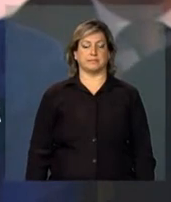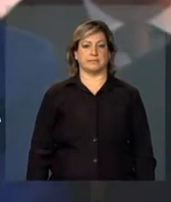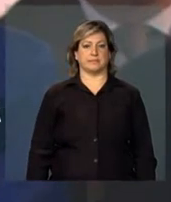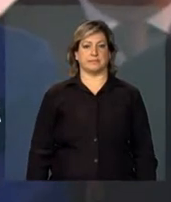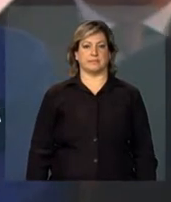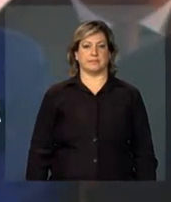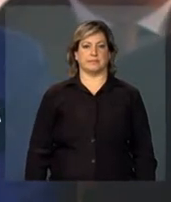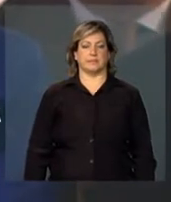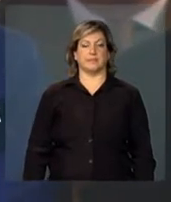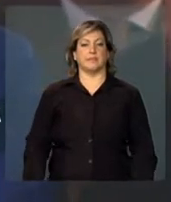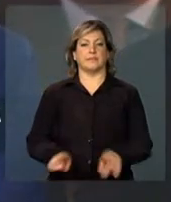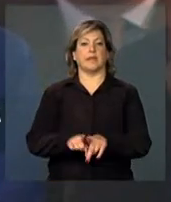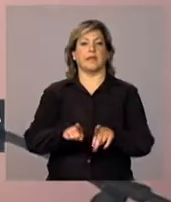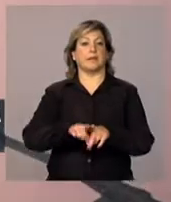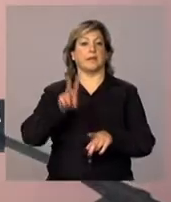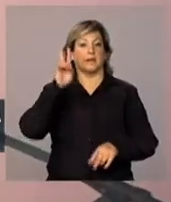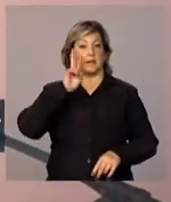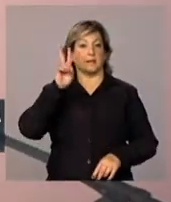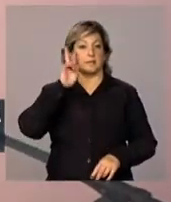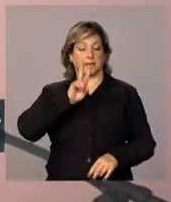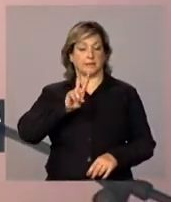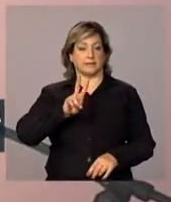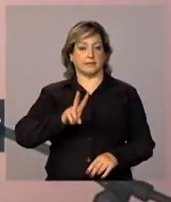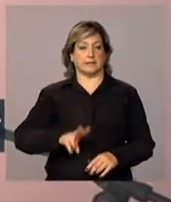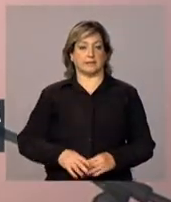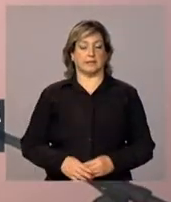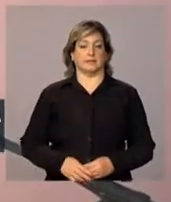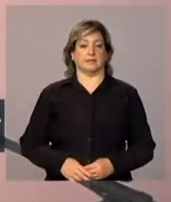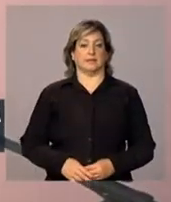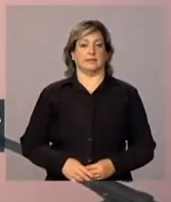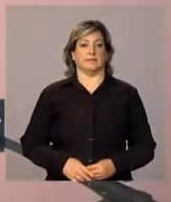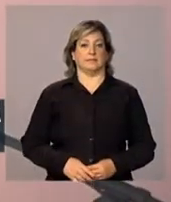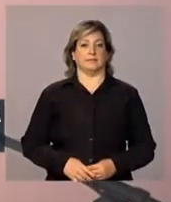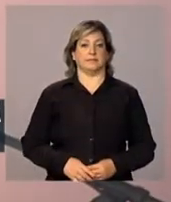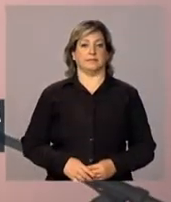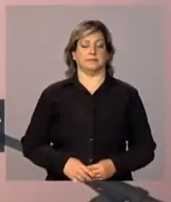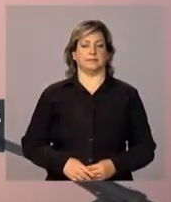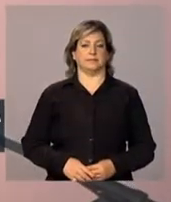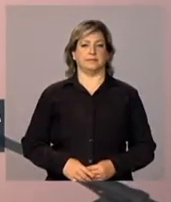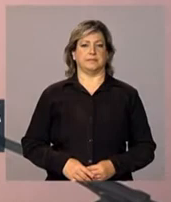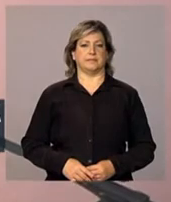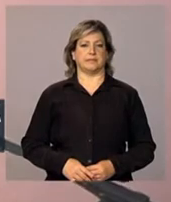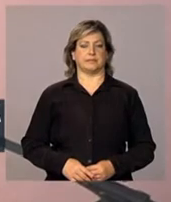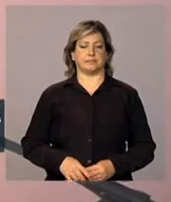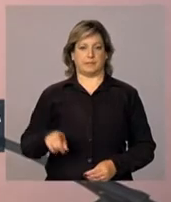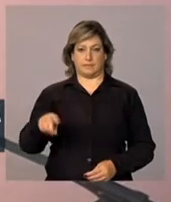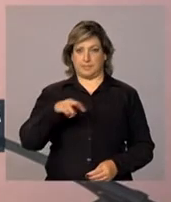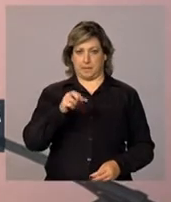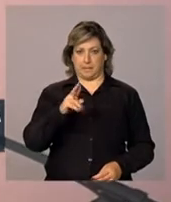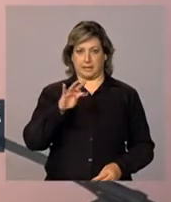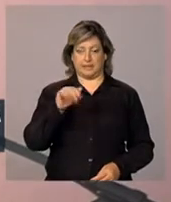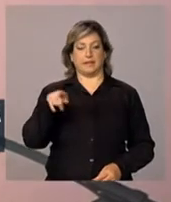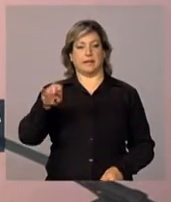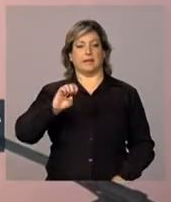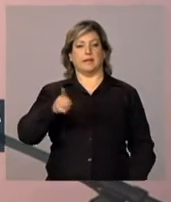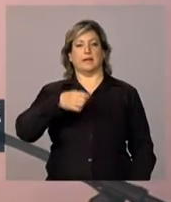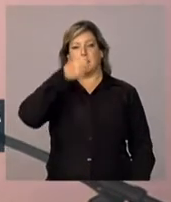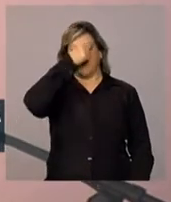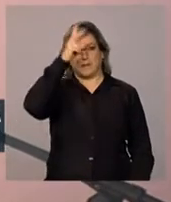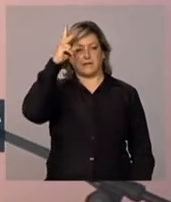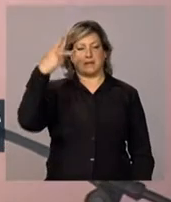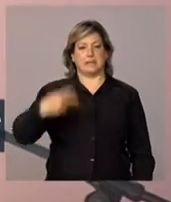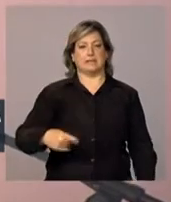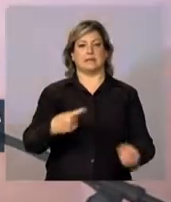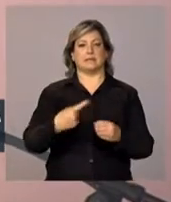E lembrando que a Marta, que foi prefeita dessa